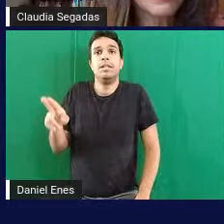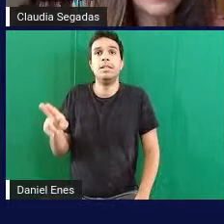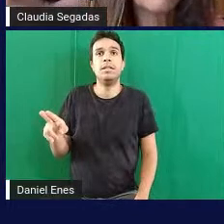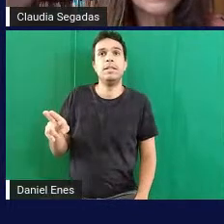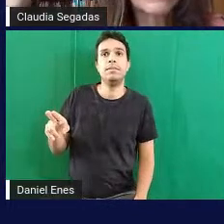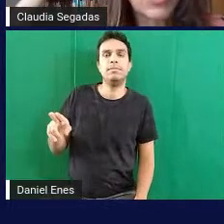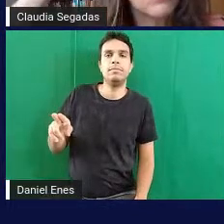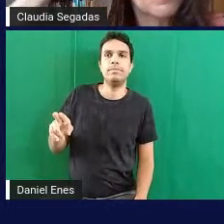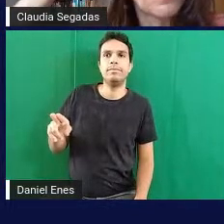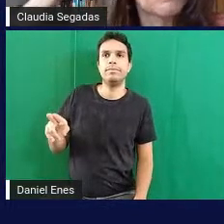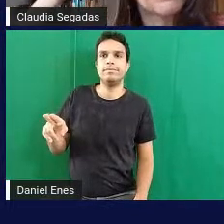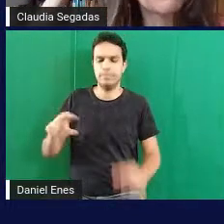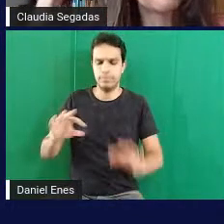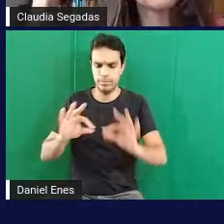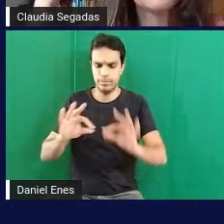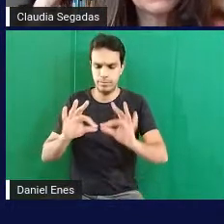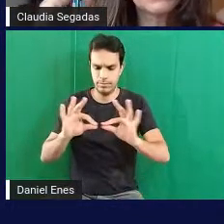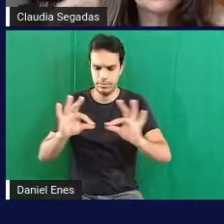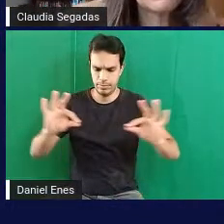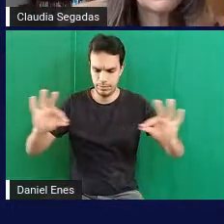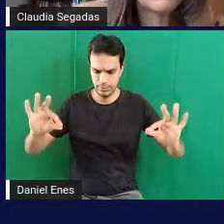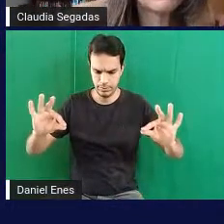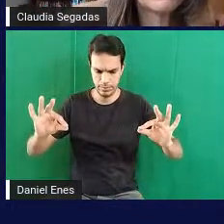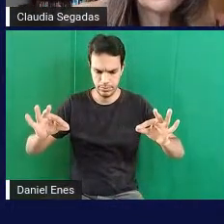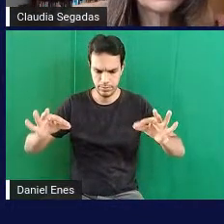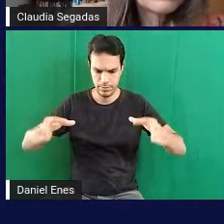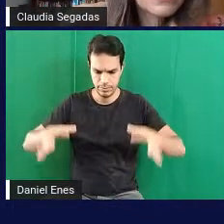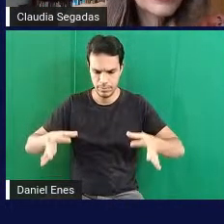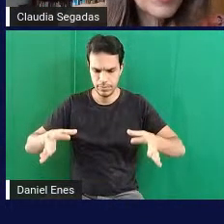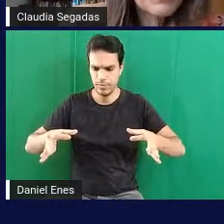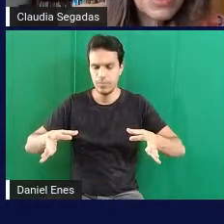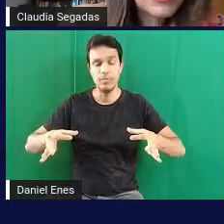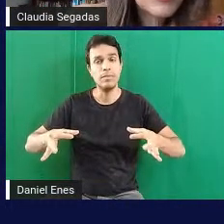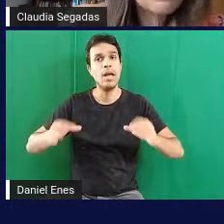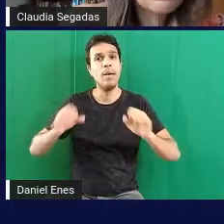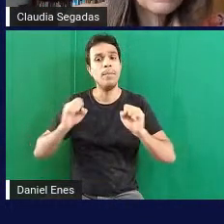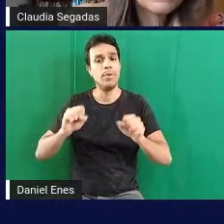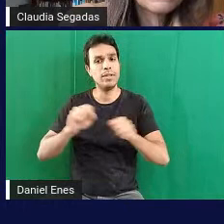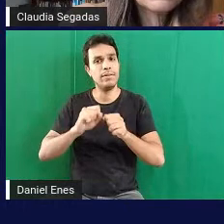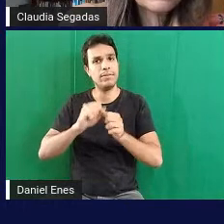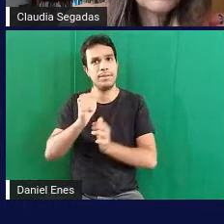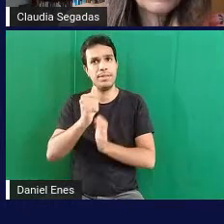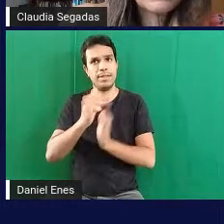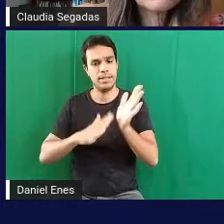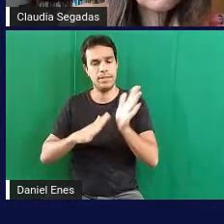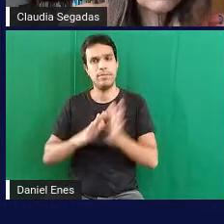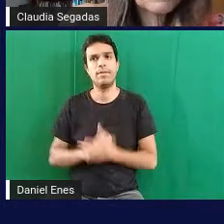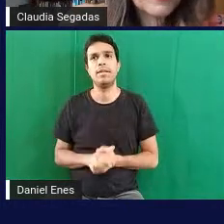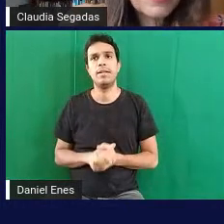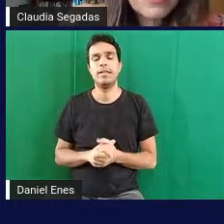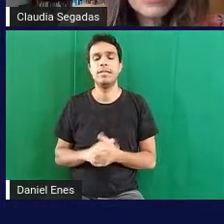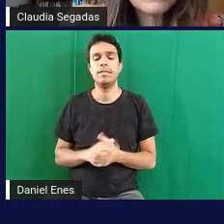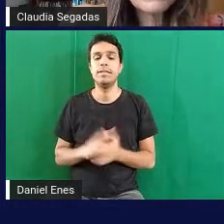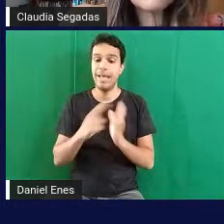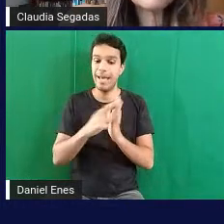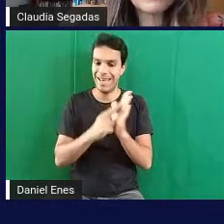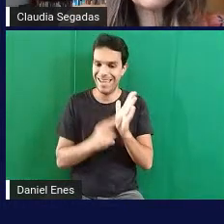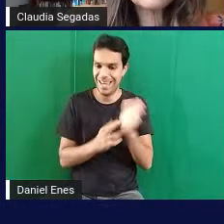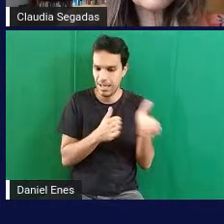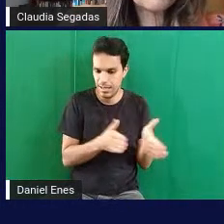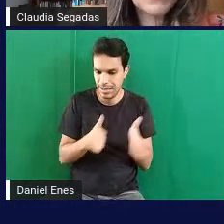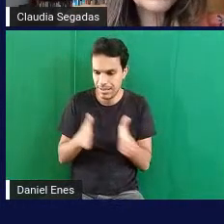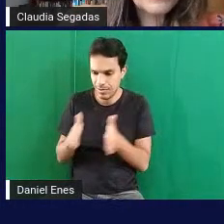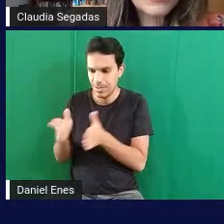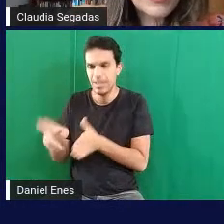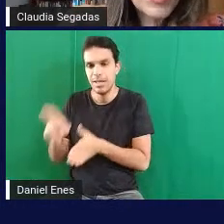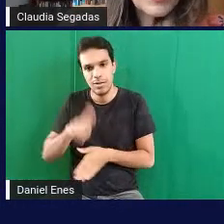régua né sequencial pra poder realizar atividade então o que eu posso dizer é que